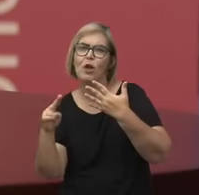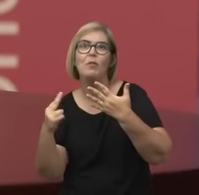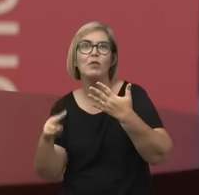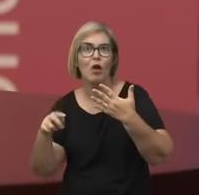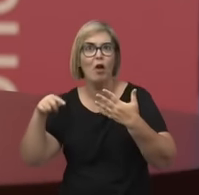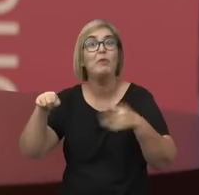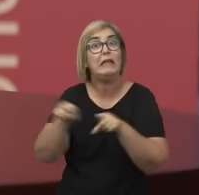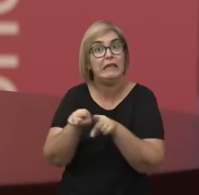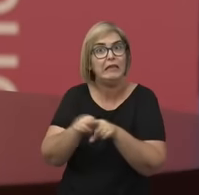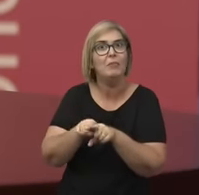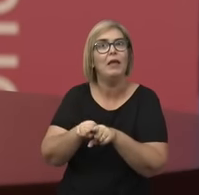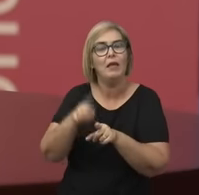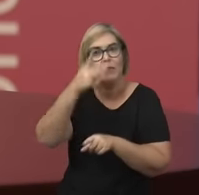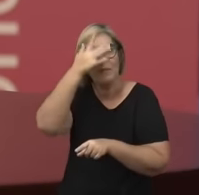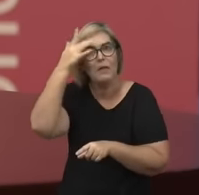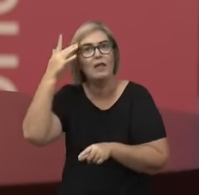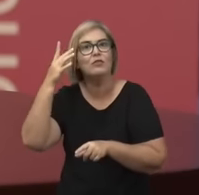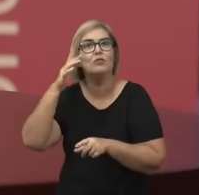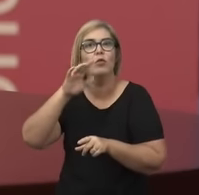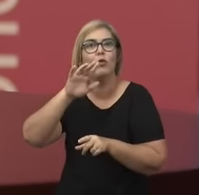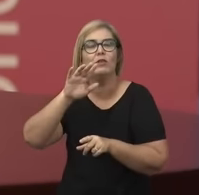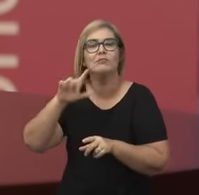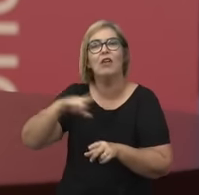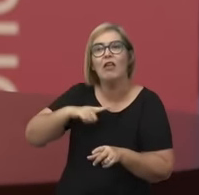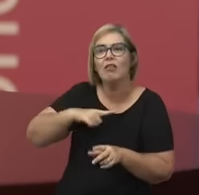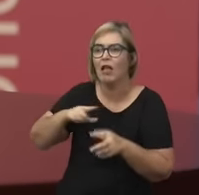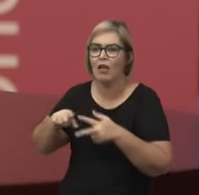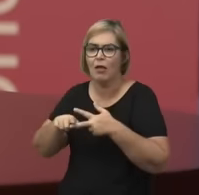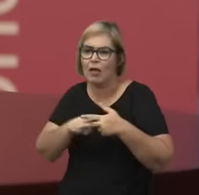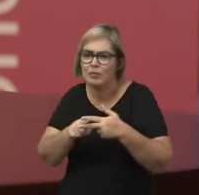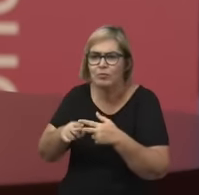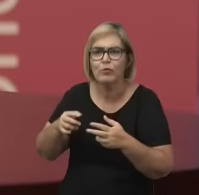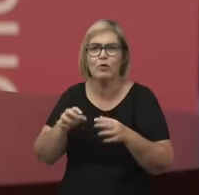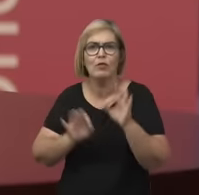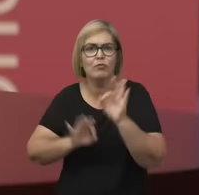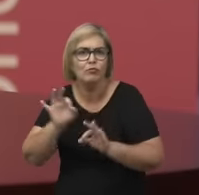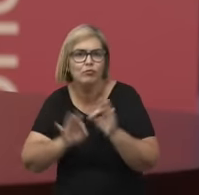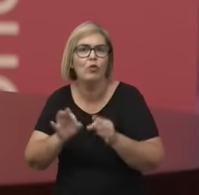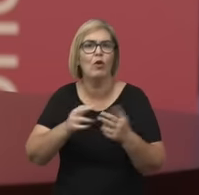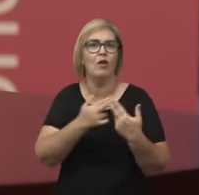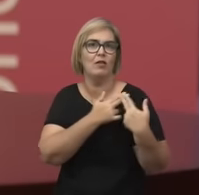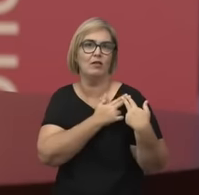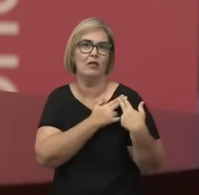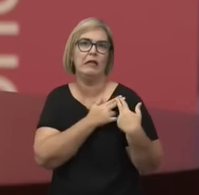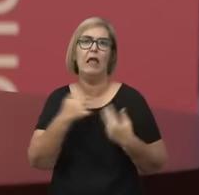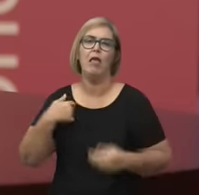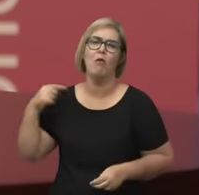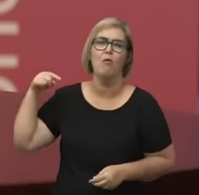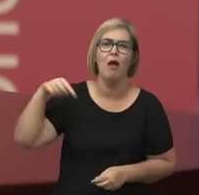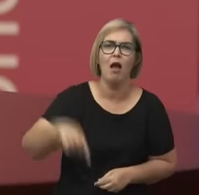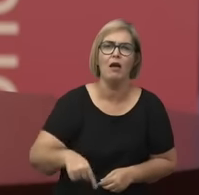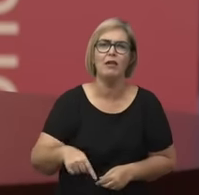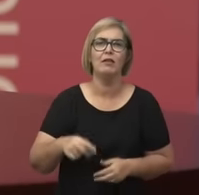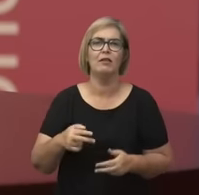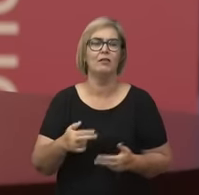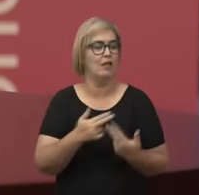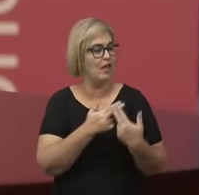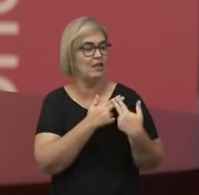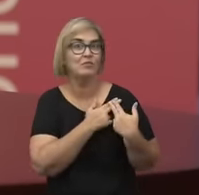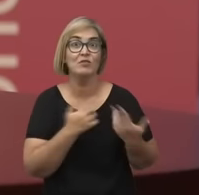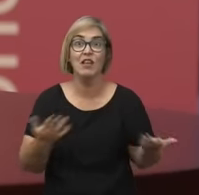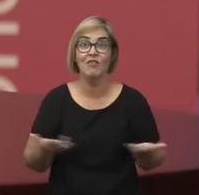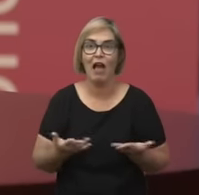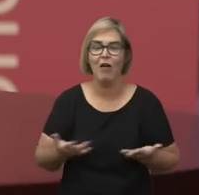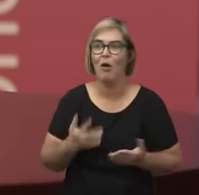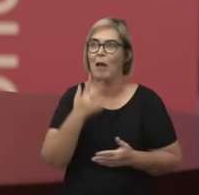bastidores do programa, que me receberam também ao longo desse processo de curadoria de um módulo que parece que